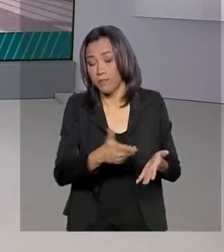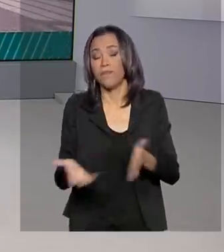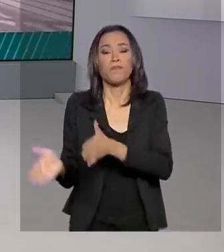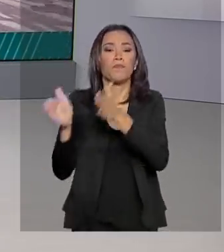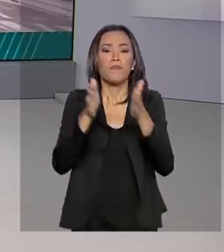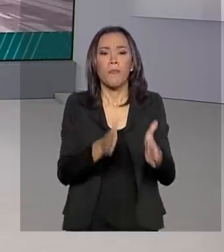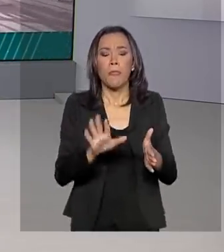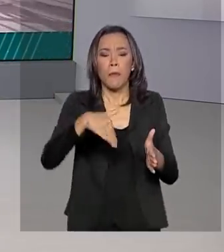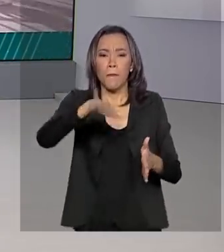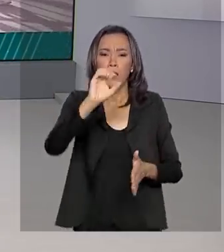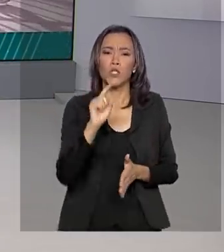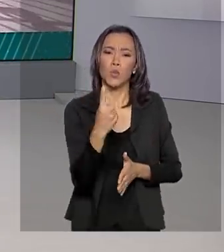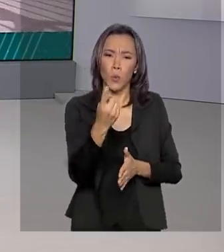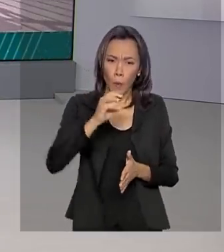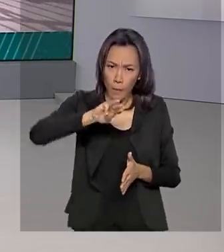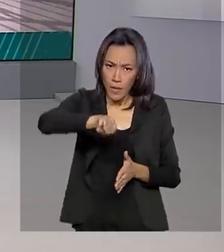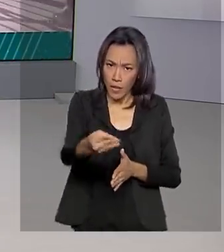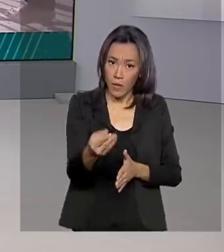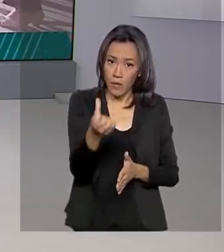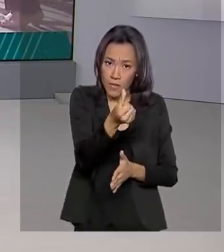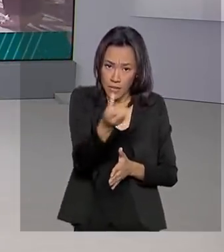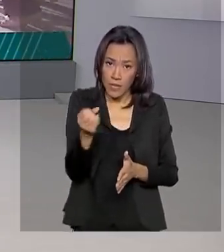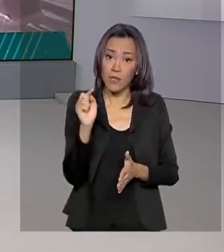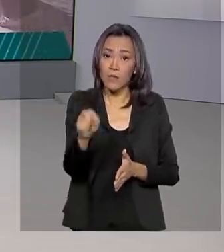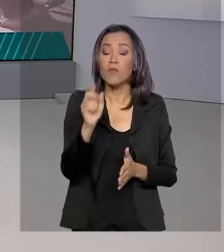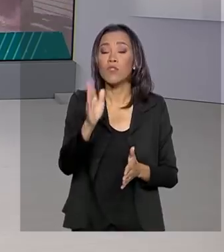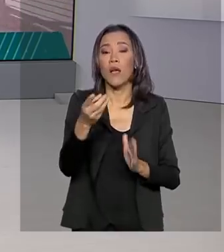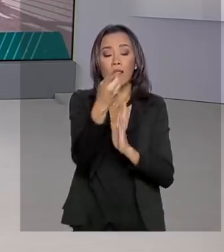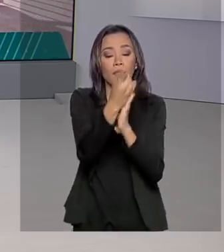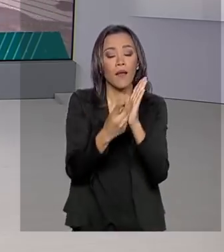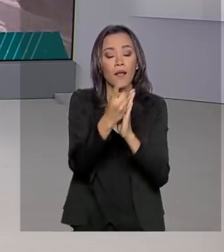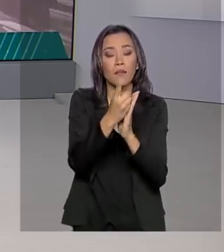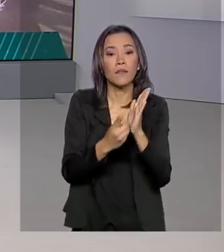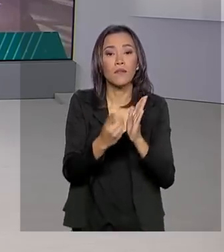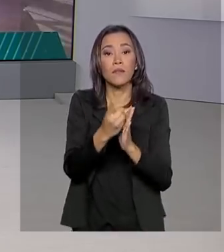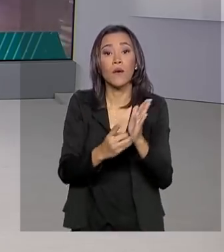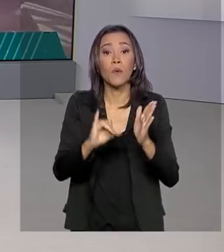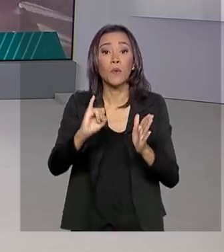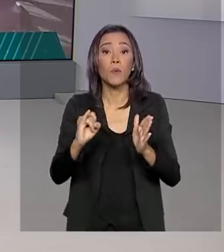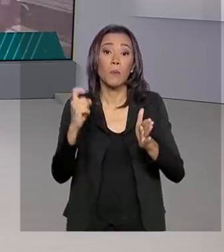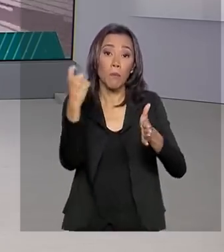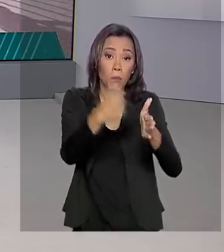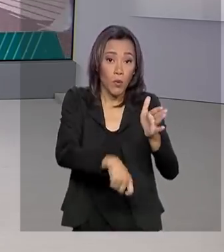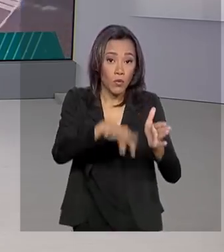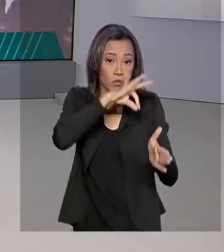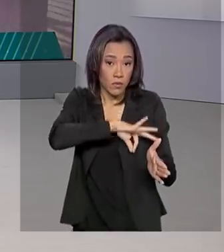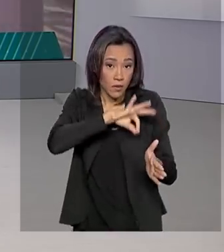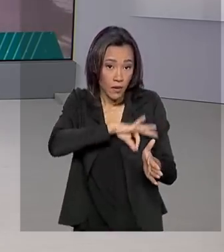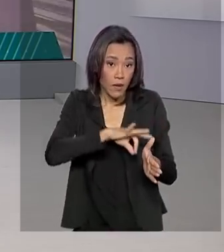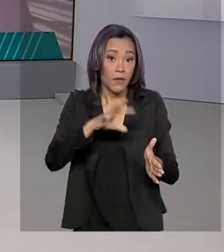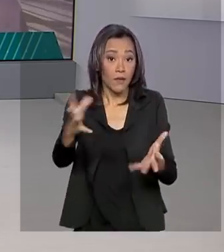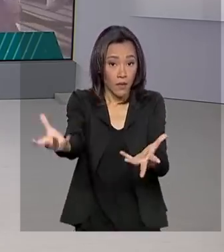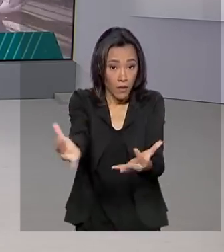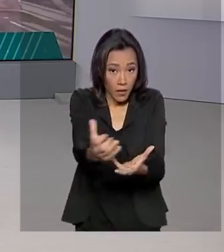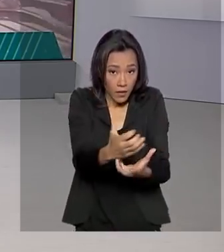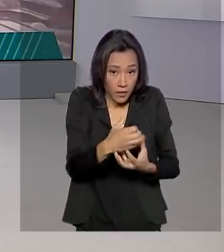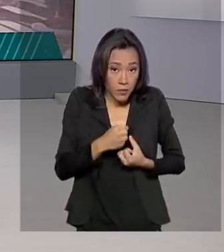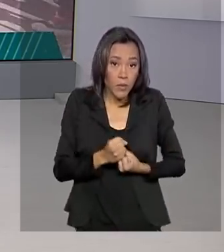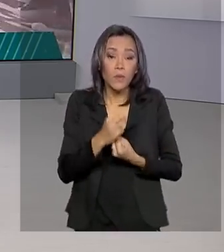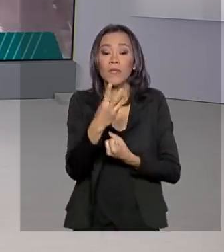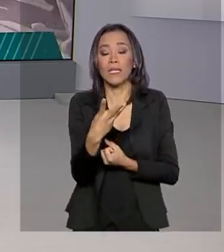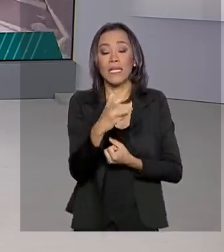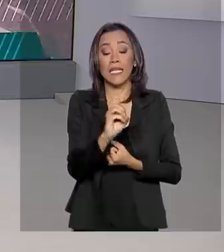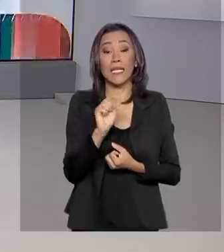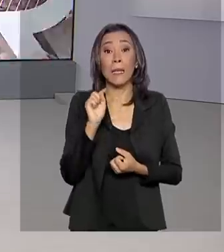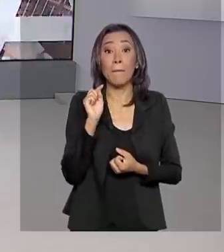de contribuintes já enviaram a declaração do Imposto de Renda. A Receita Federal tem recebido, em média, 30 mil declarações